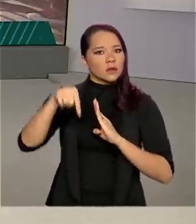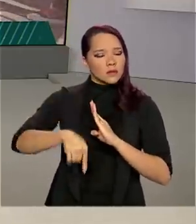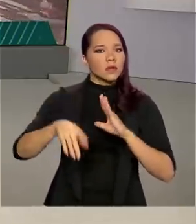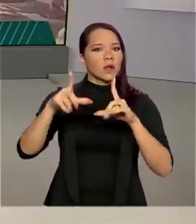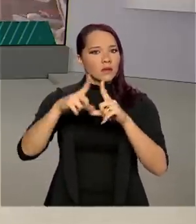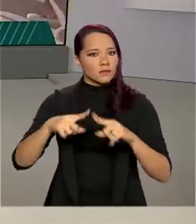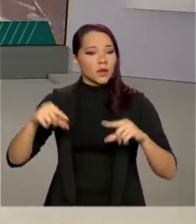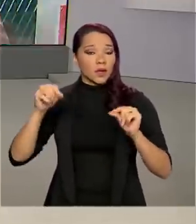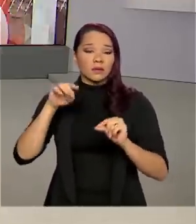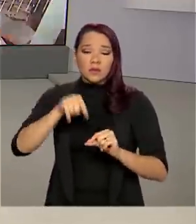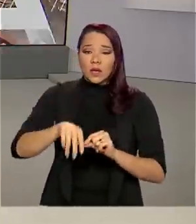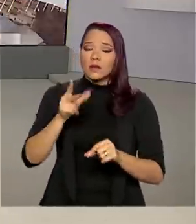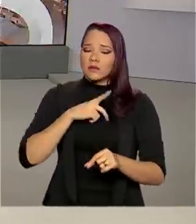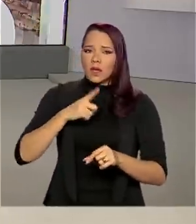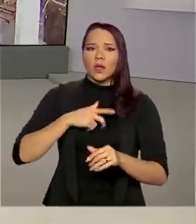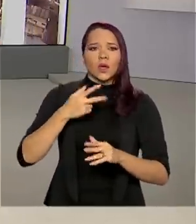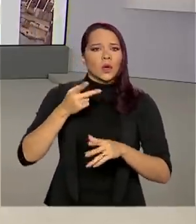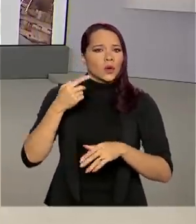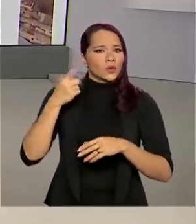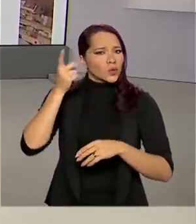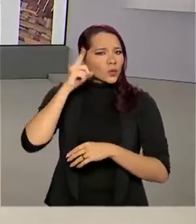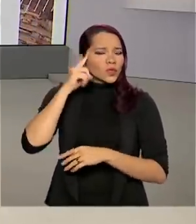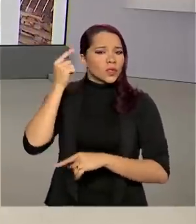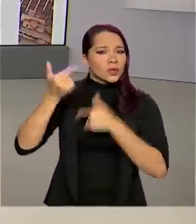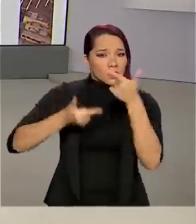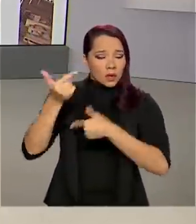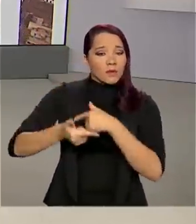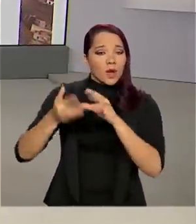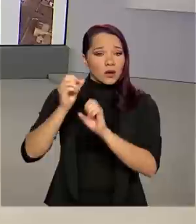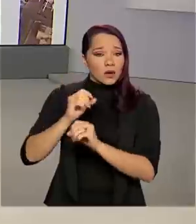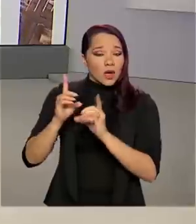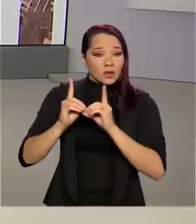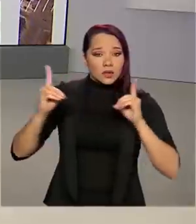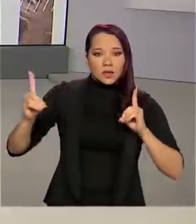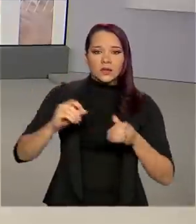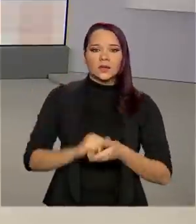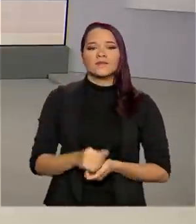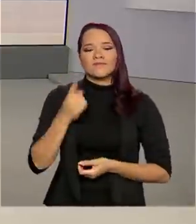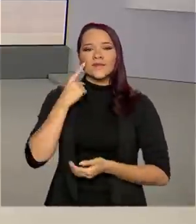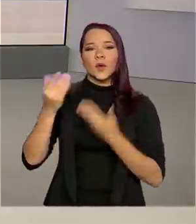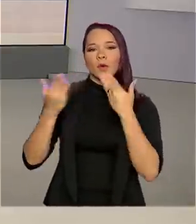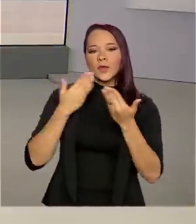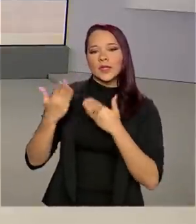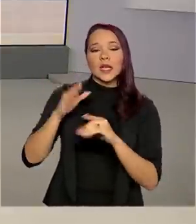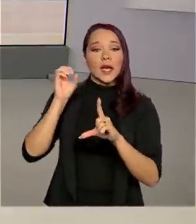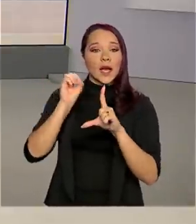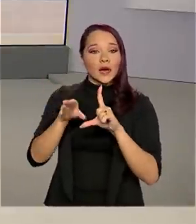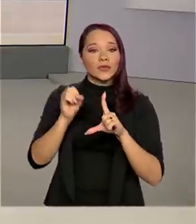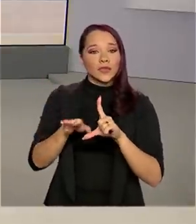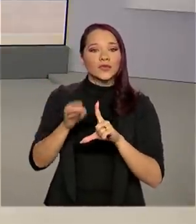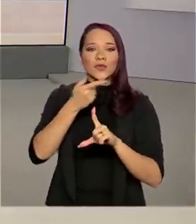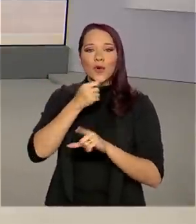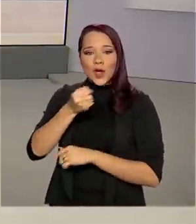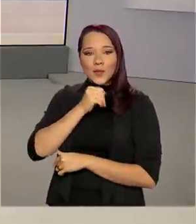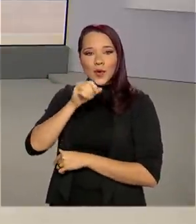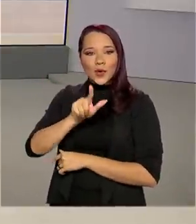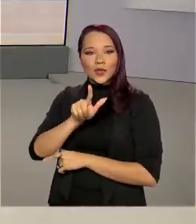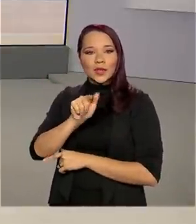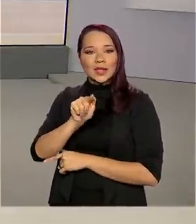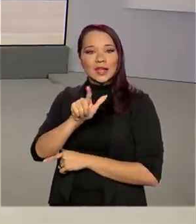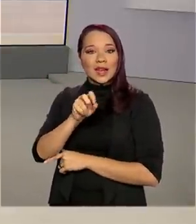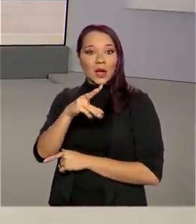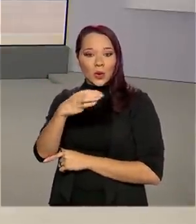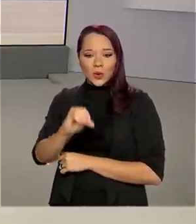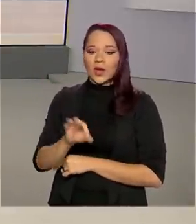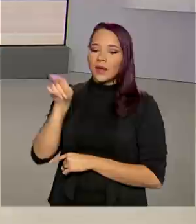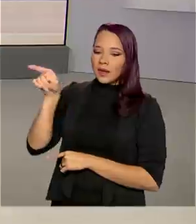onde mantém uma rotina de trabalho à distância. Vamos então agora conversar ao vivo com o repórter Glauco de Queiroz. Ele